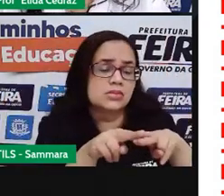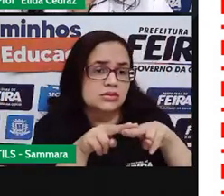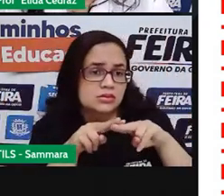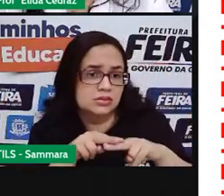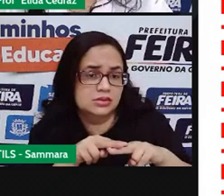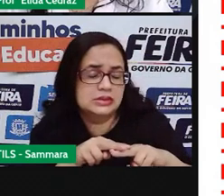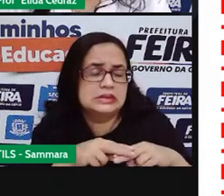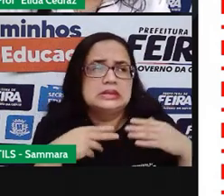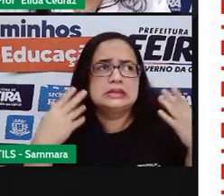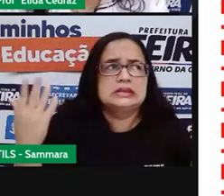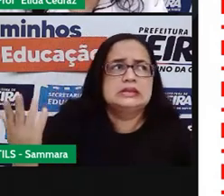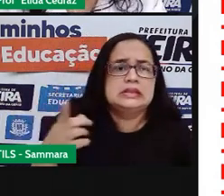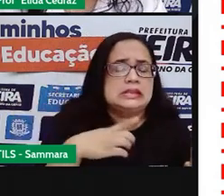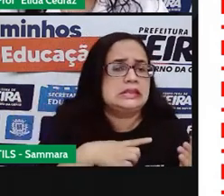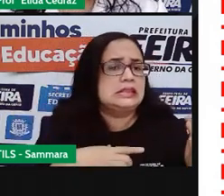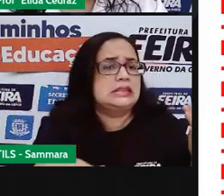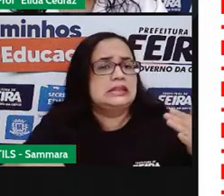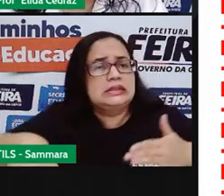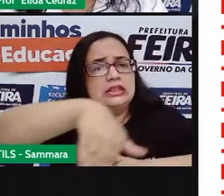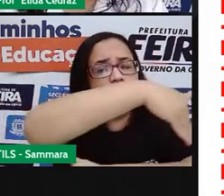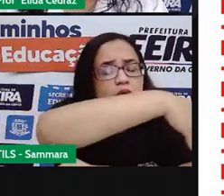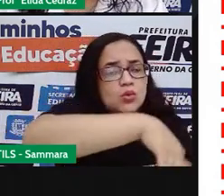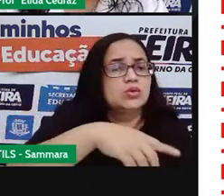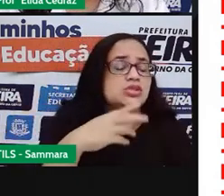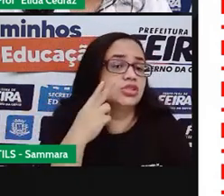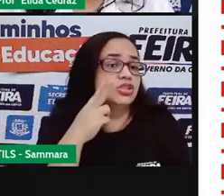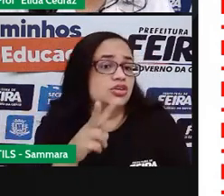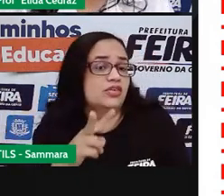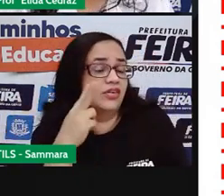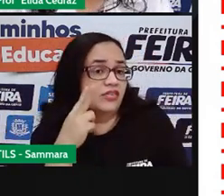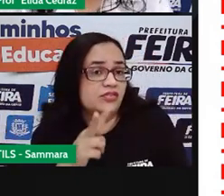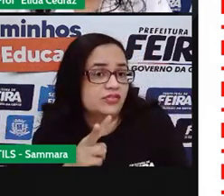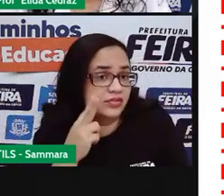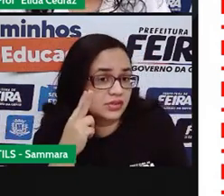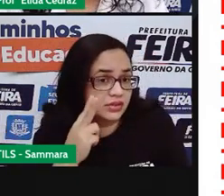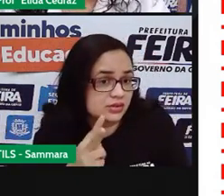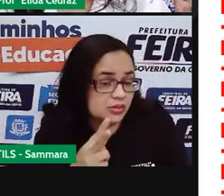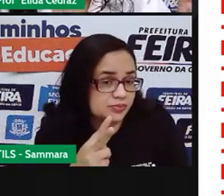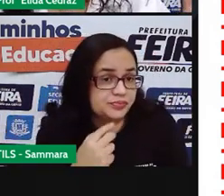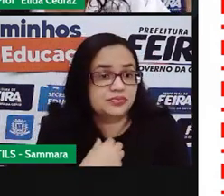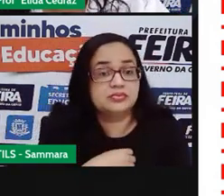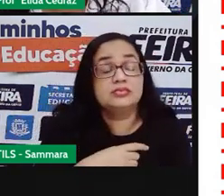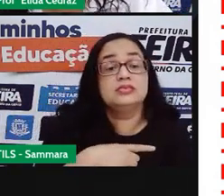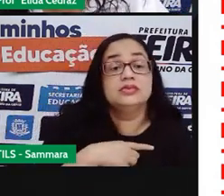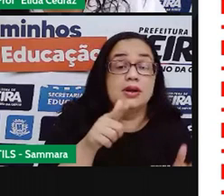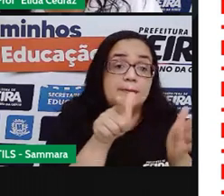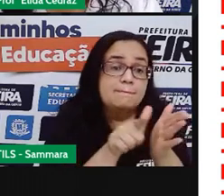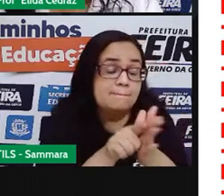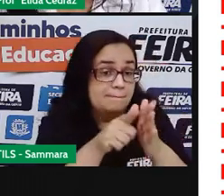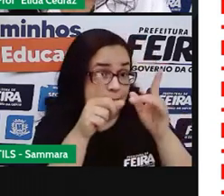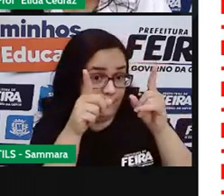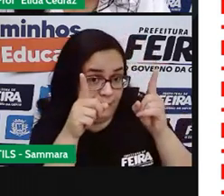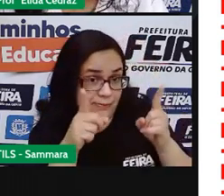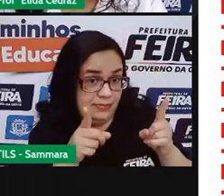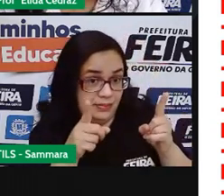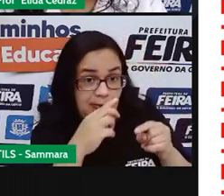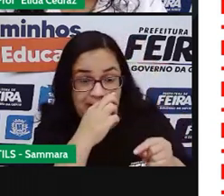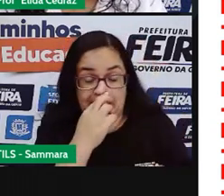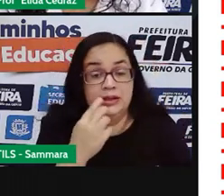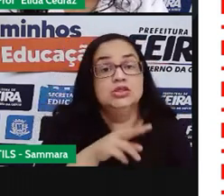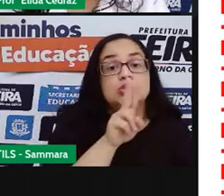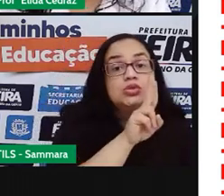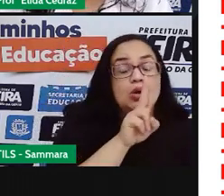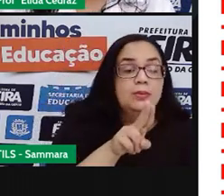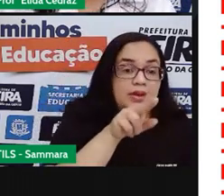se em algum momento, assim, no trânsito, você já viu esse tipo de panfletagem. É assim que a gente